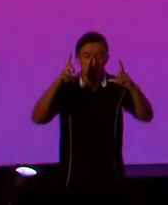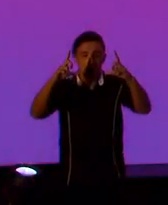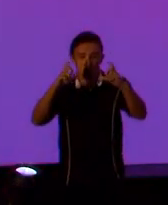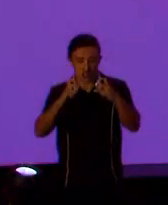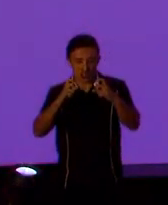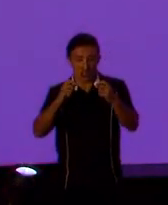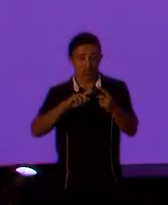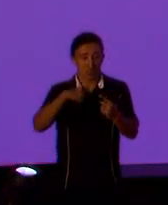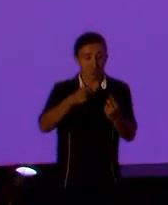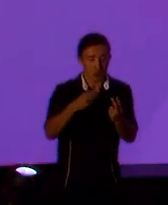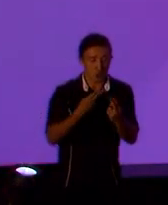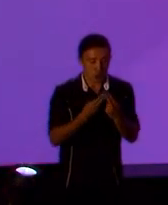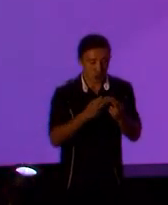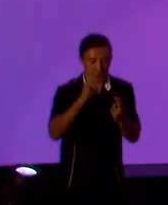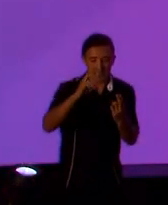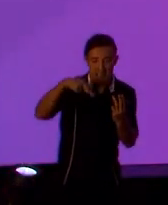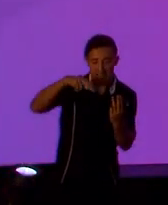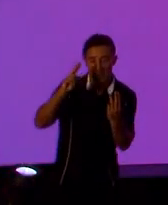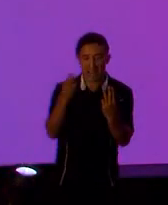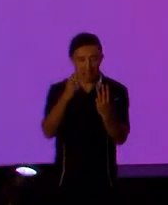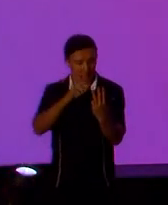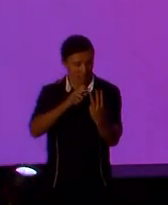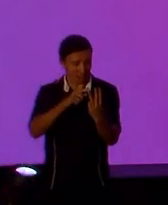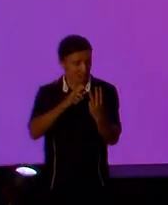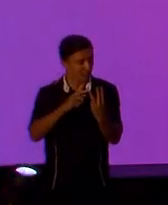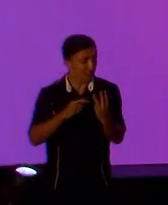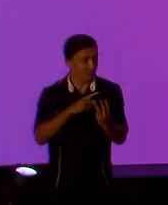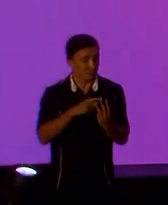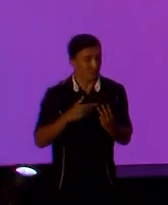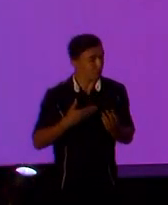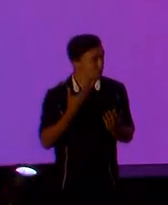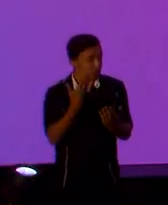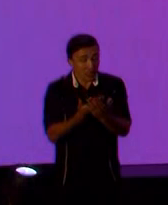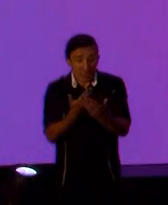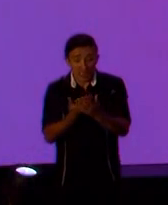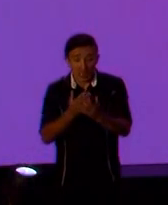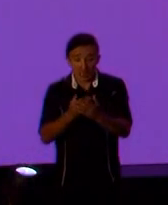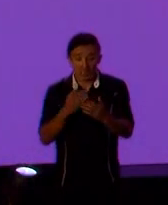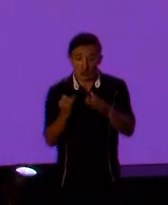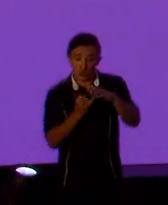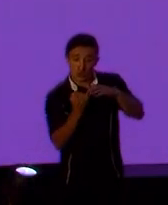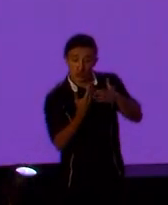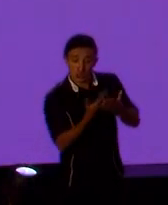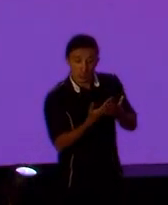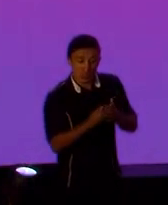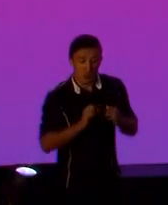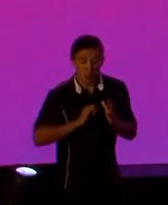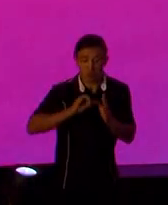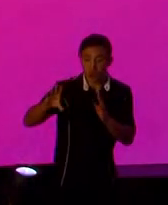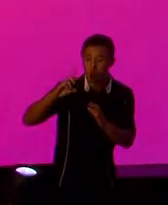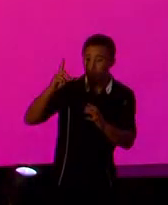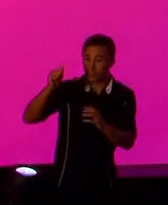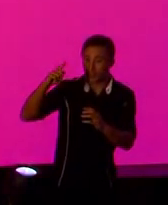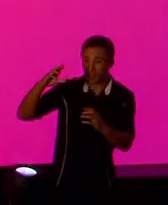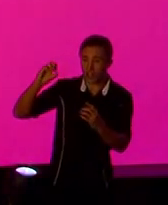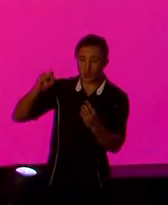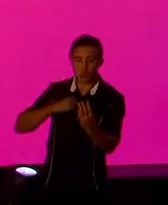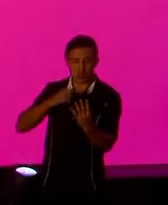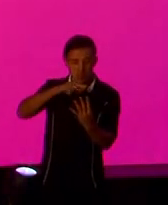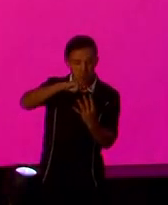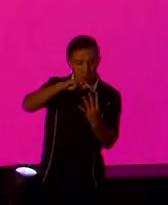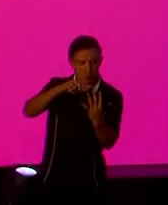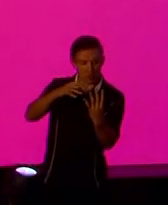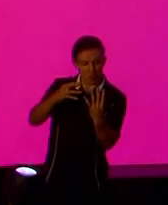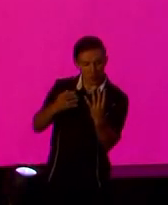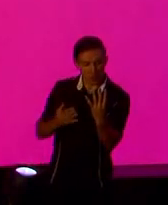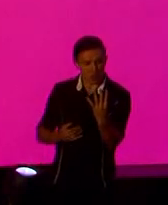cruza com sua CNH. A sua instituição de ensino mandou os dados de dentro que você é aluno. Eu creio que a chance,